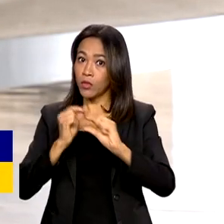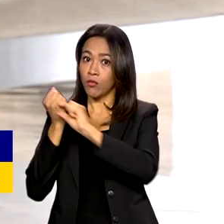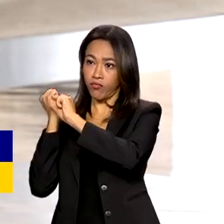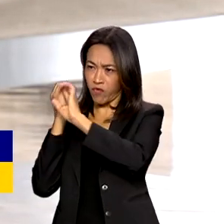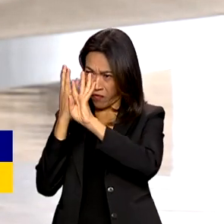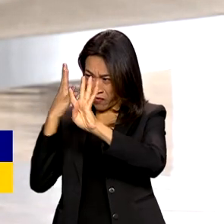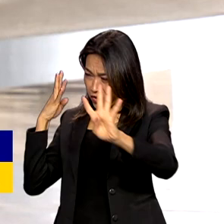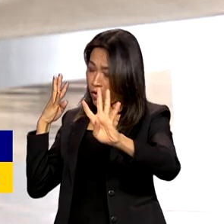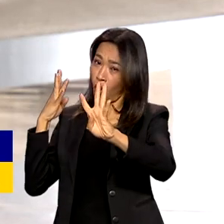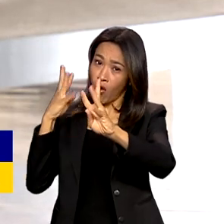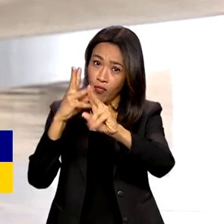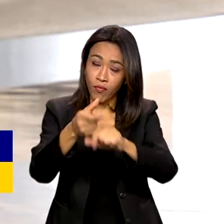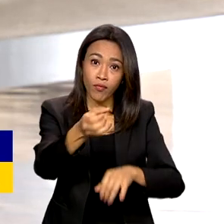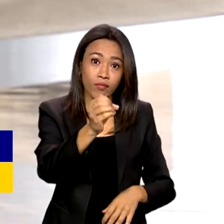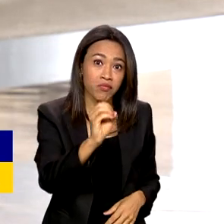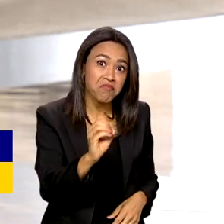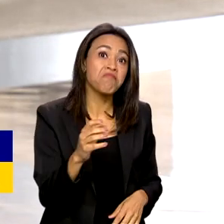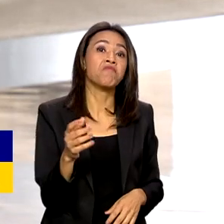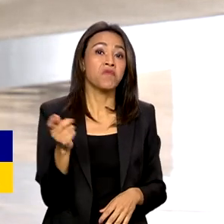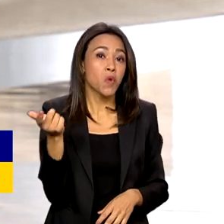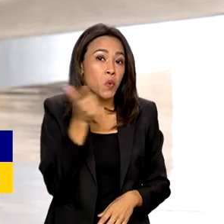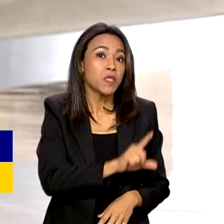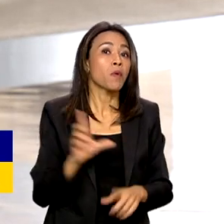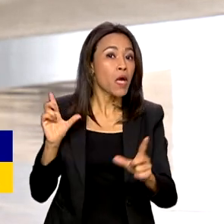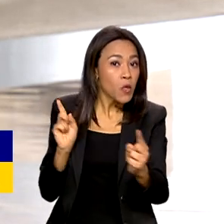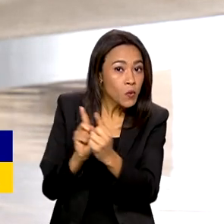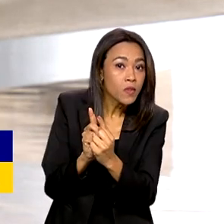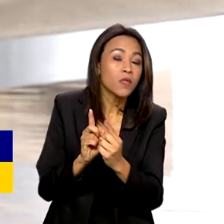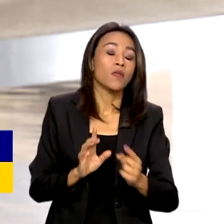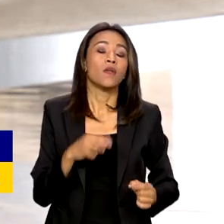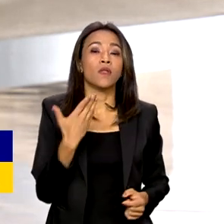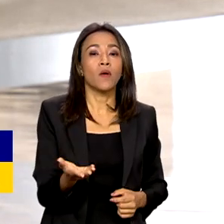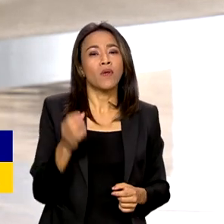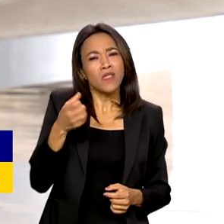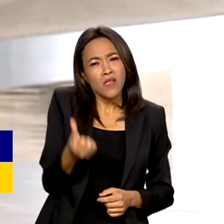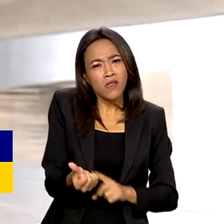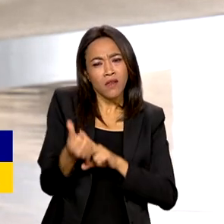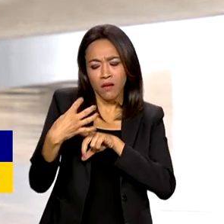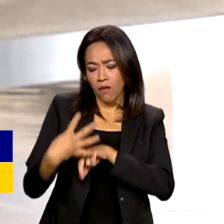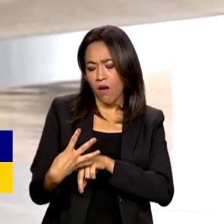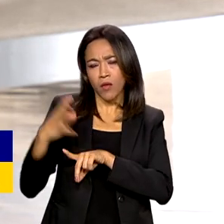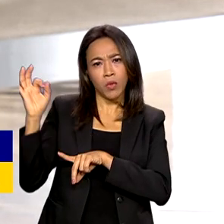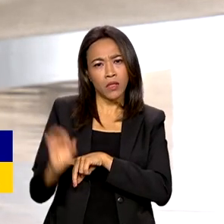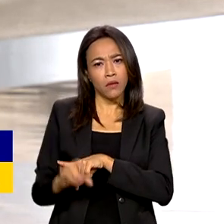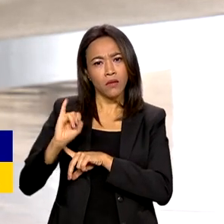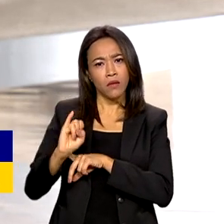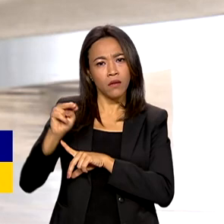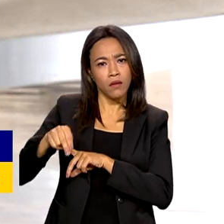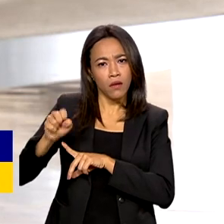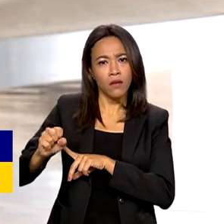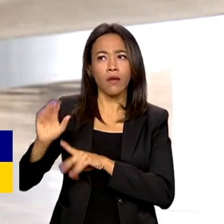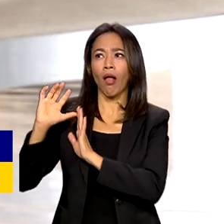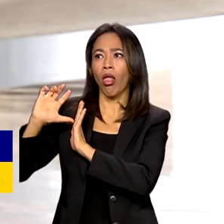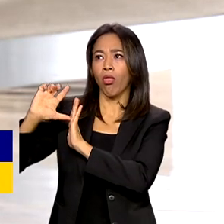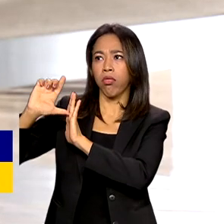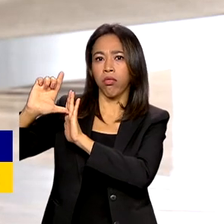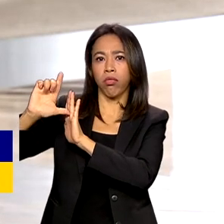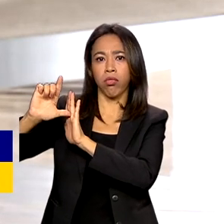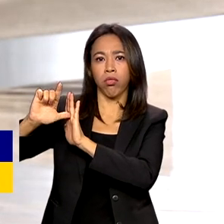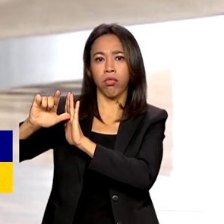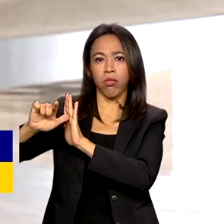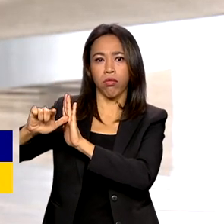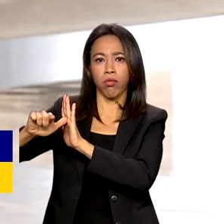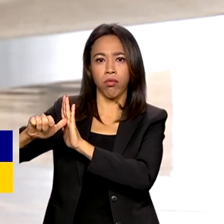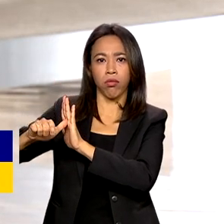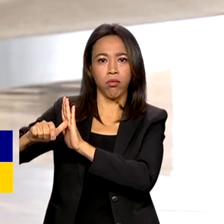junho, 64% dos requerimentos do INSS estavam em atraso, além do